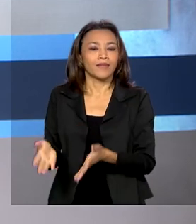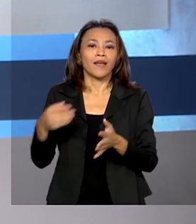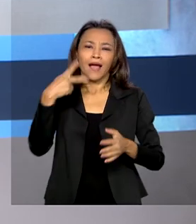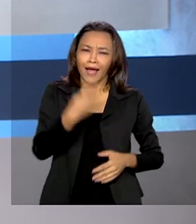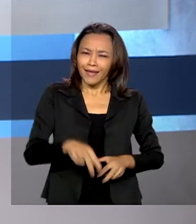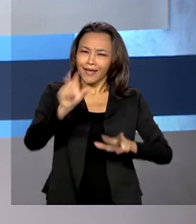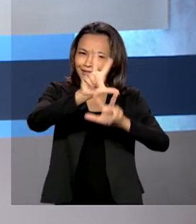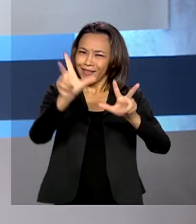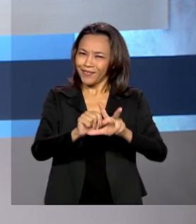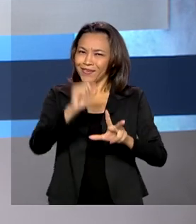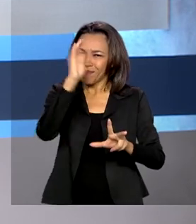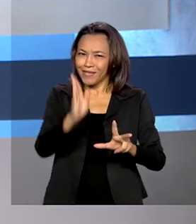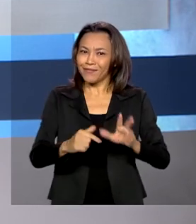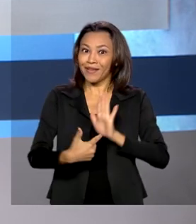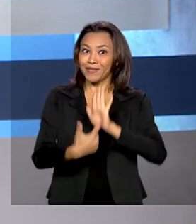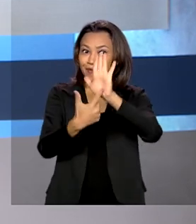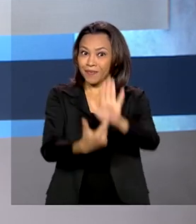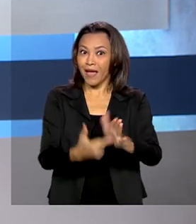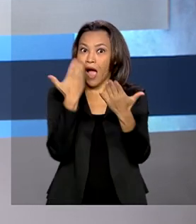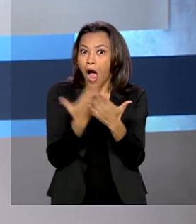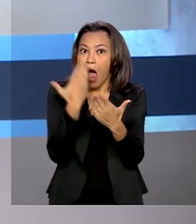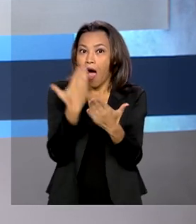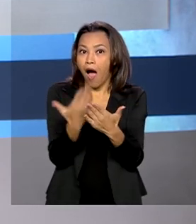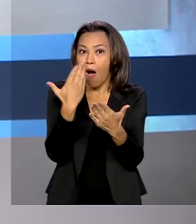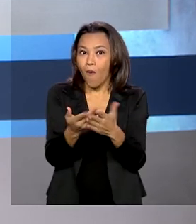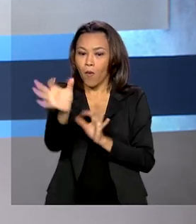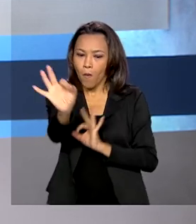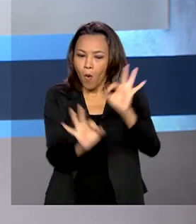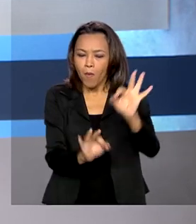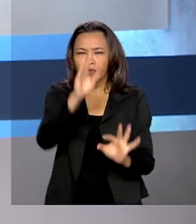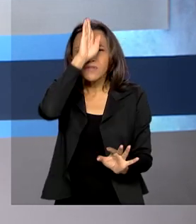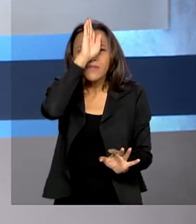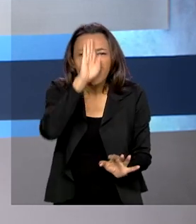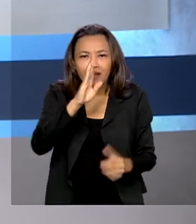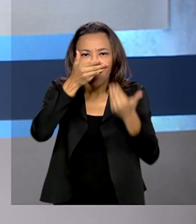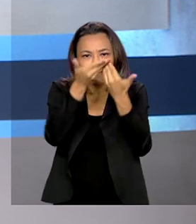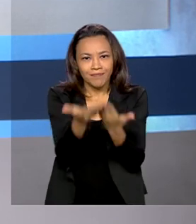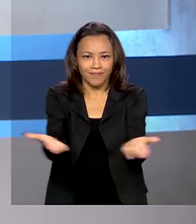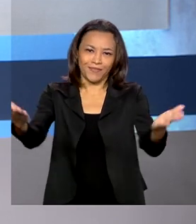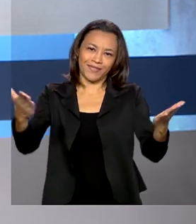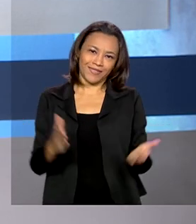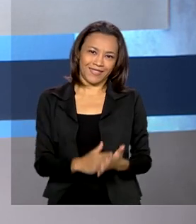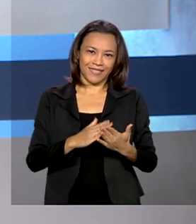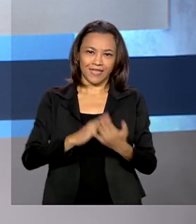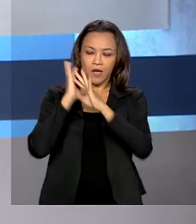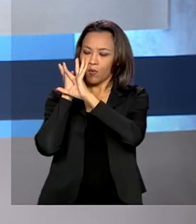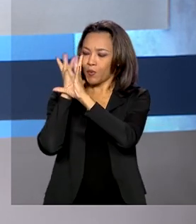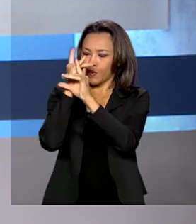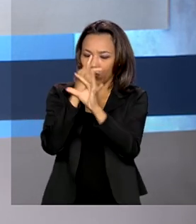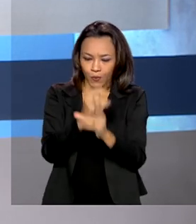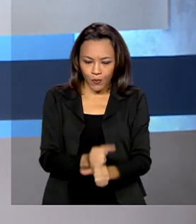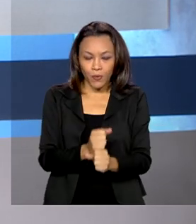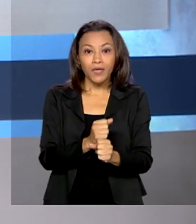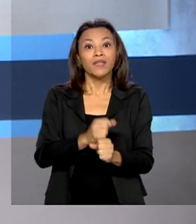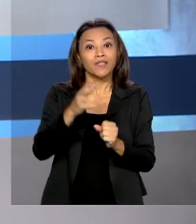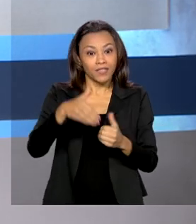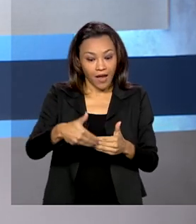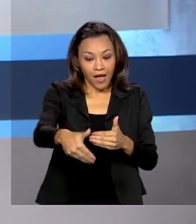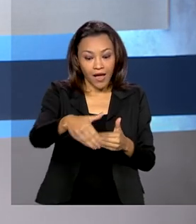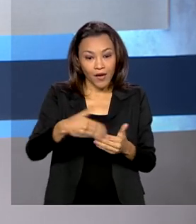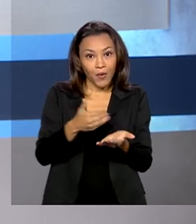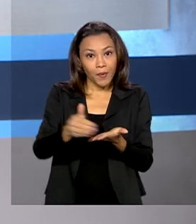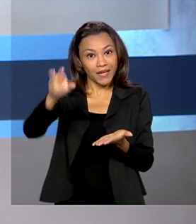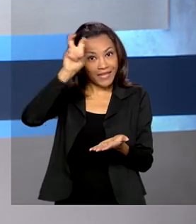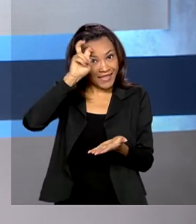TV Brasil transmite quatro aulões preparatórios de forma gratuita. As revisões de conteúdo começam já a partir desta quinta